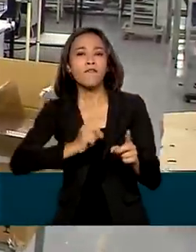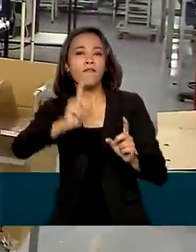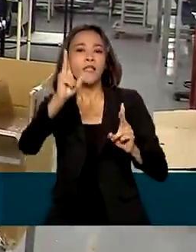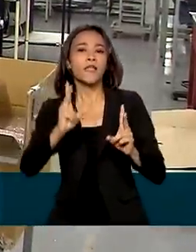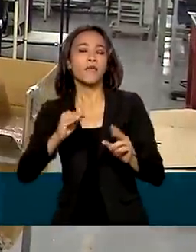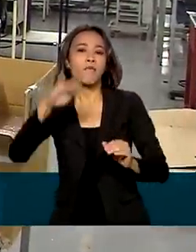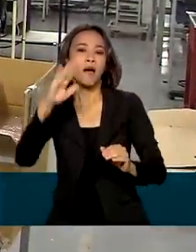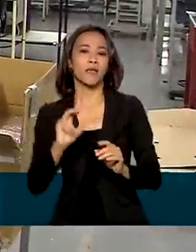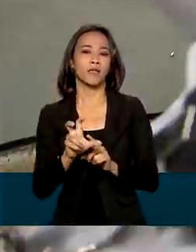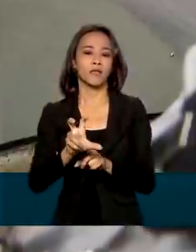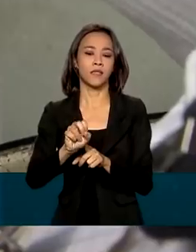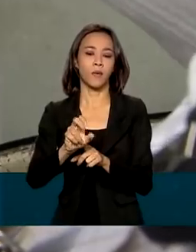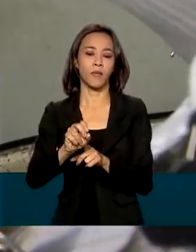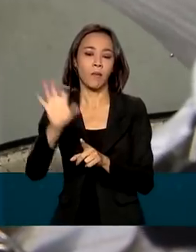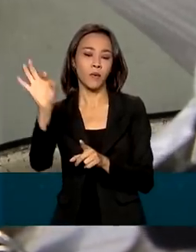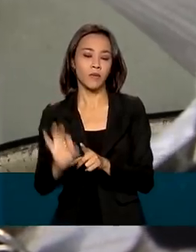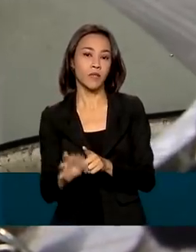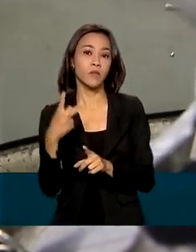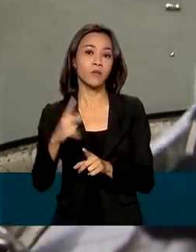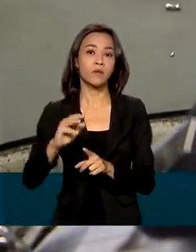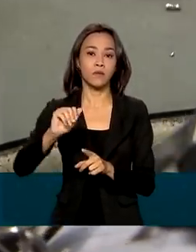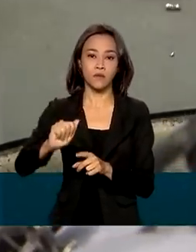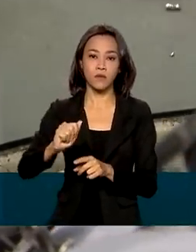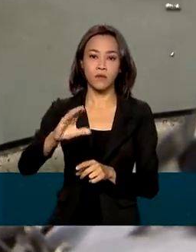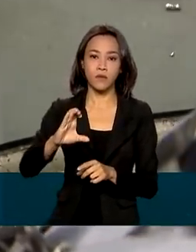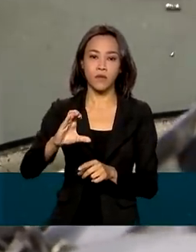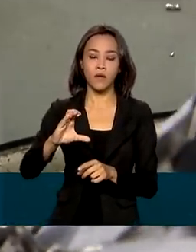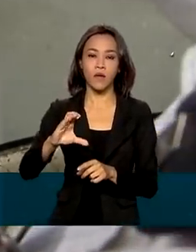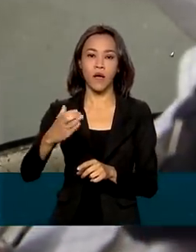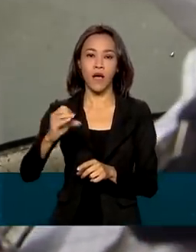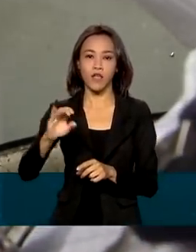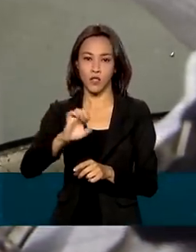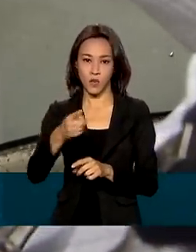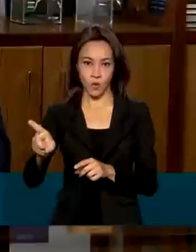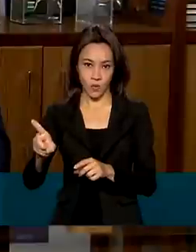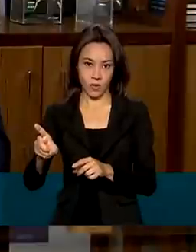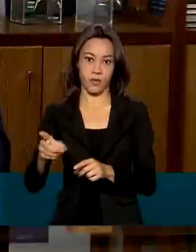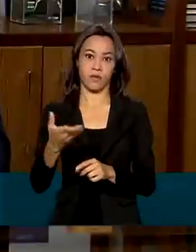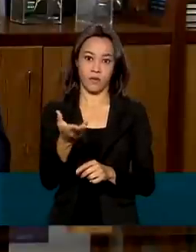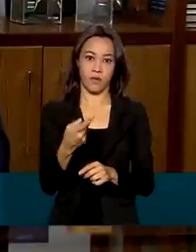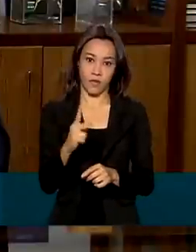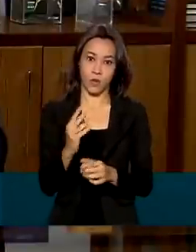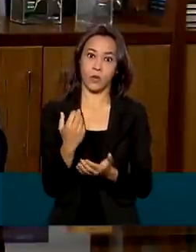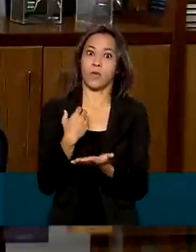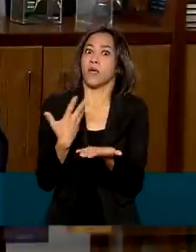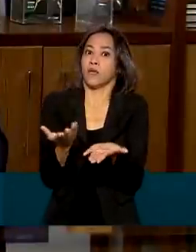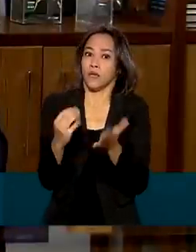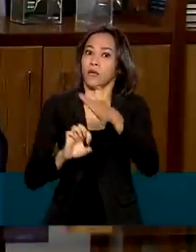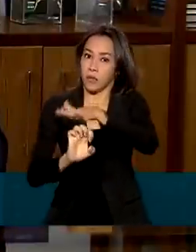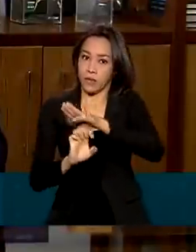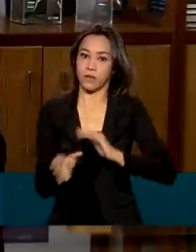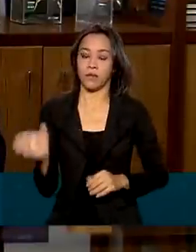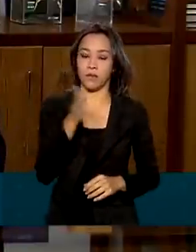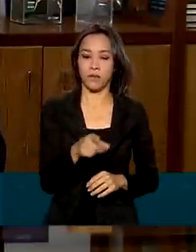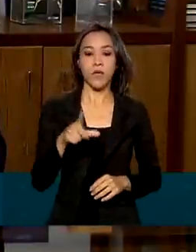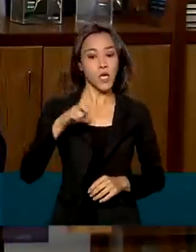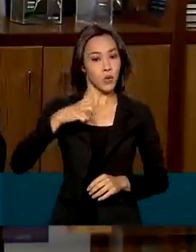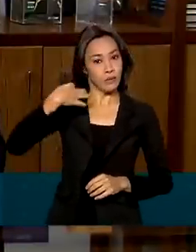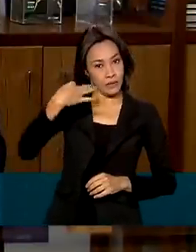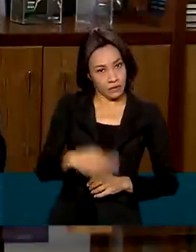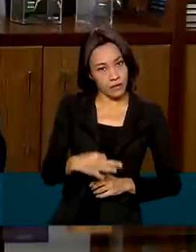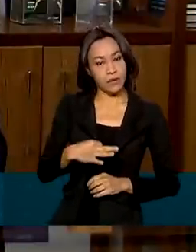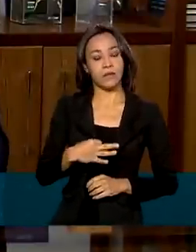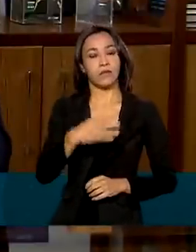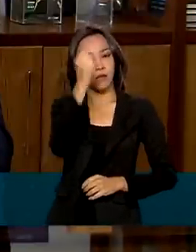50% de ações de suas empresas sem perder o controle do negócio. E por isso nós temos certeza que o Brasil